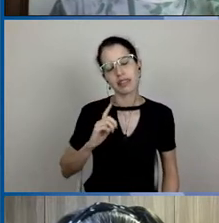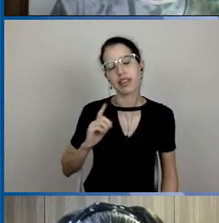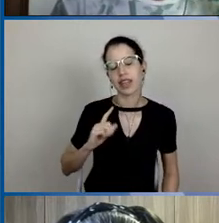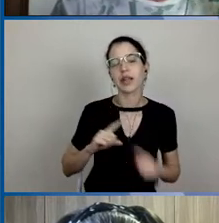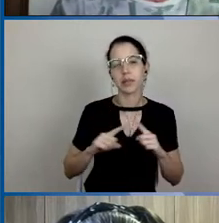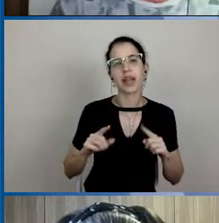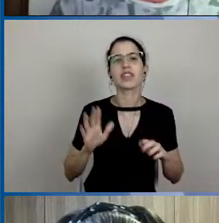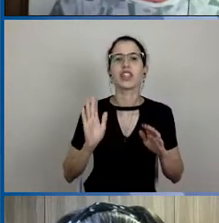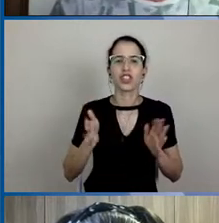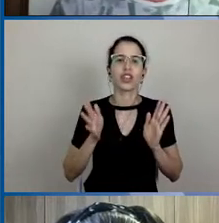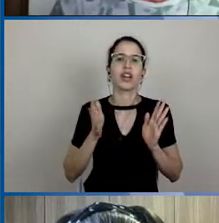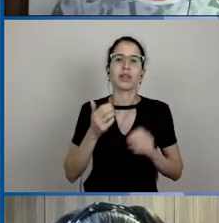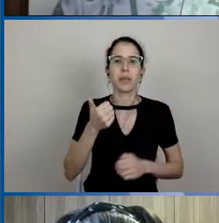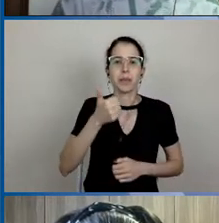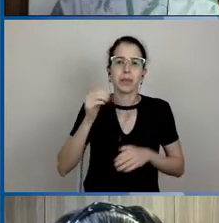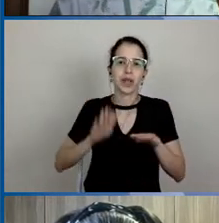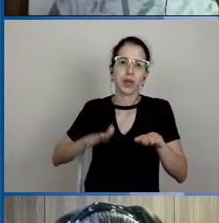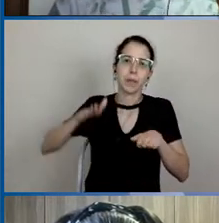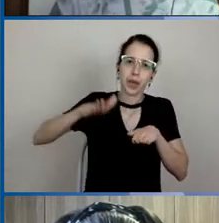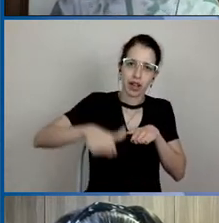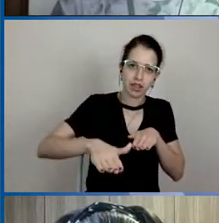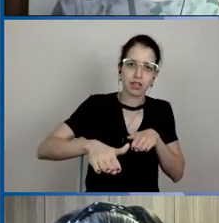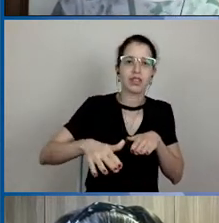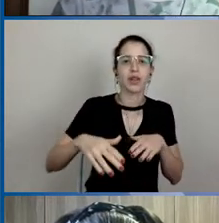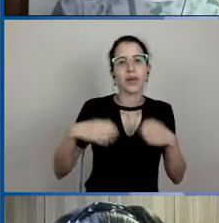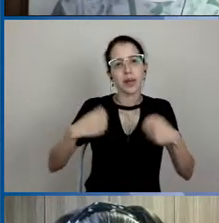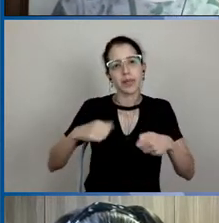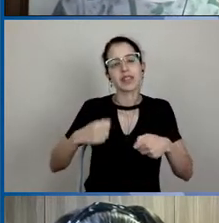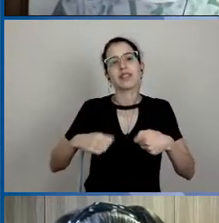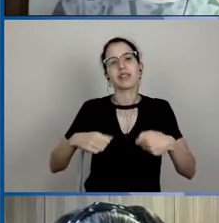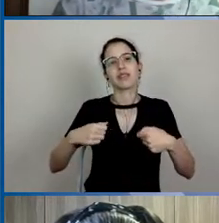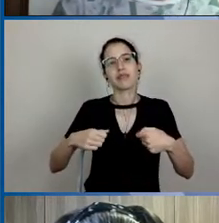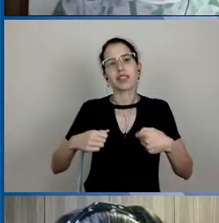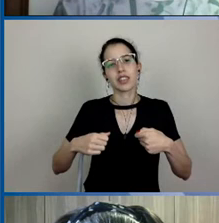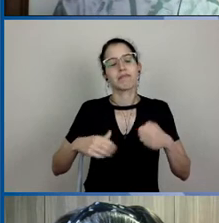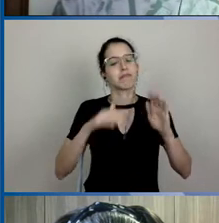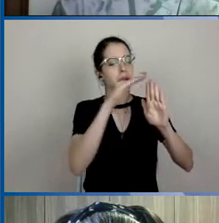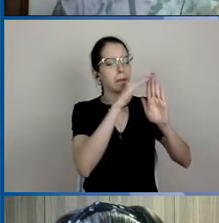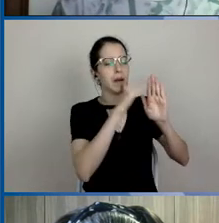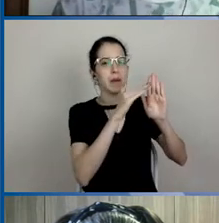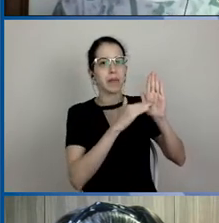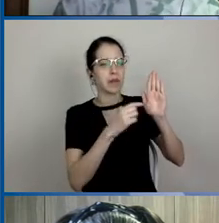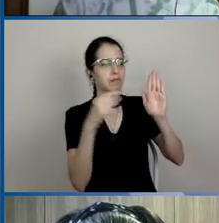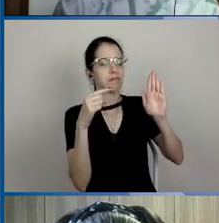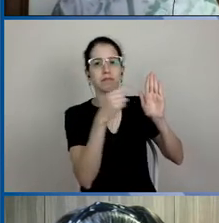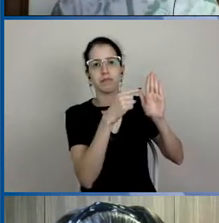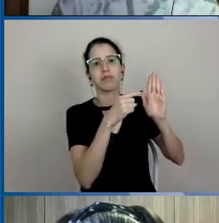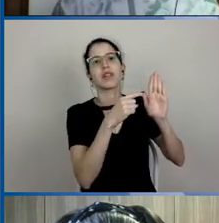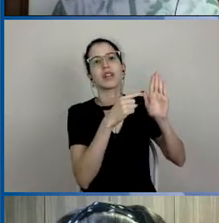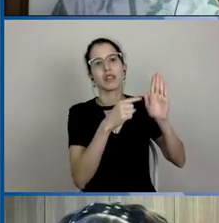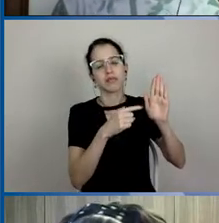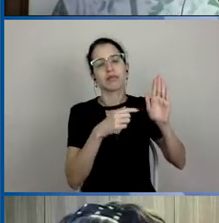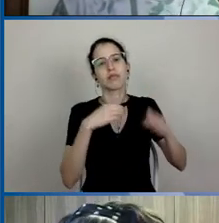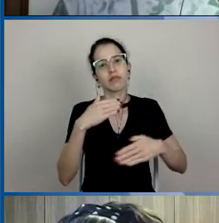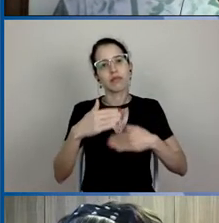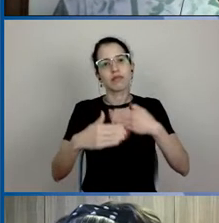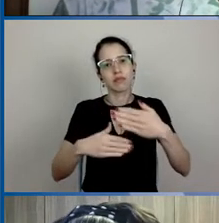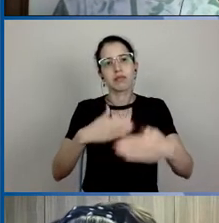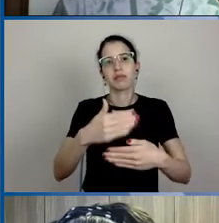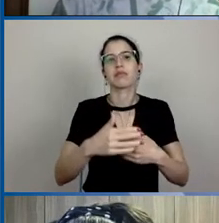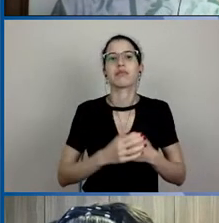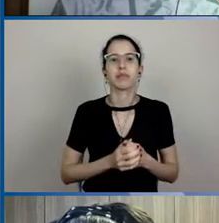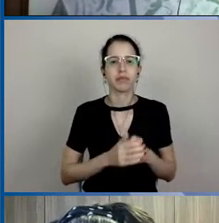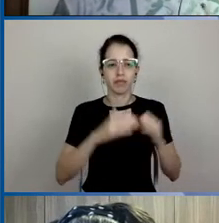precisamos seguir essa sequência de ações para que a gente possa, então, chegar no objetivo que nós temos, que é o de flexibilizar as atividades